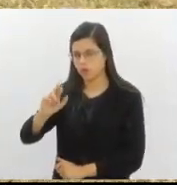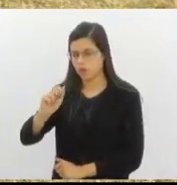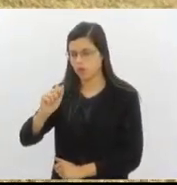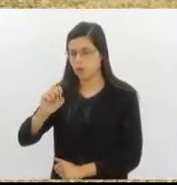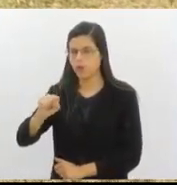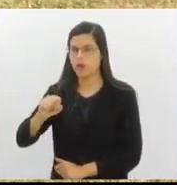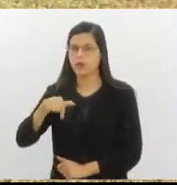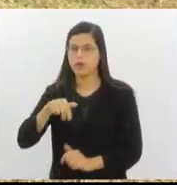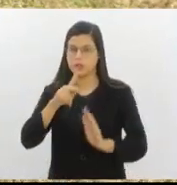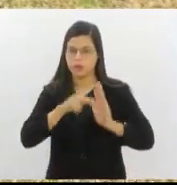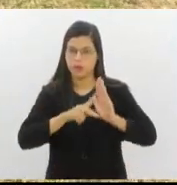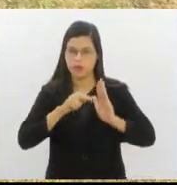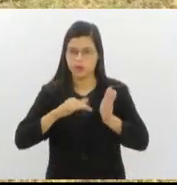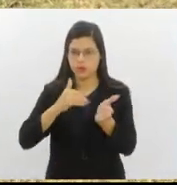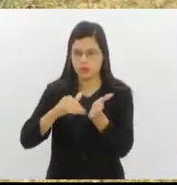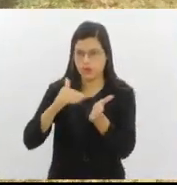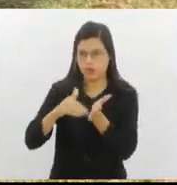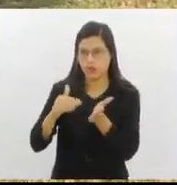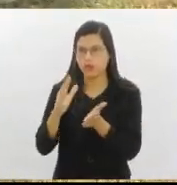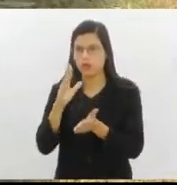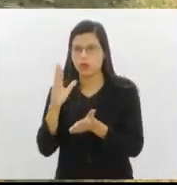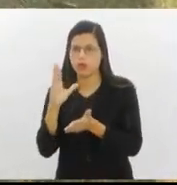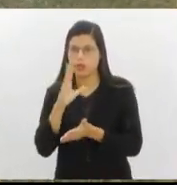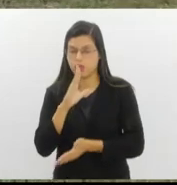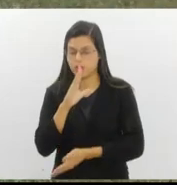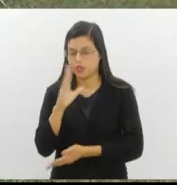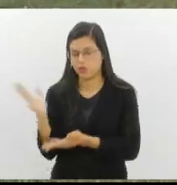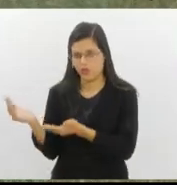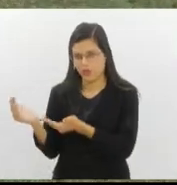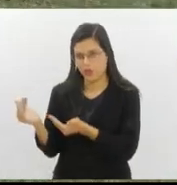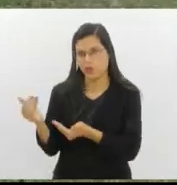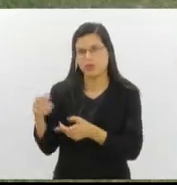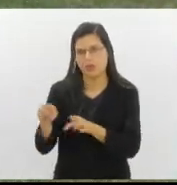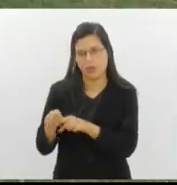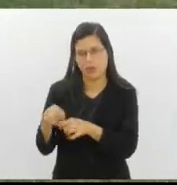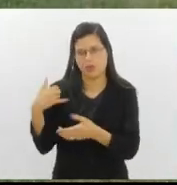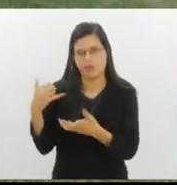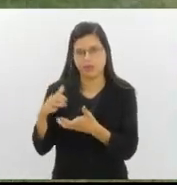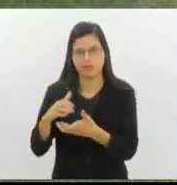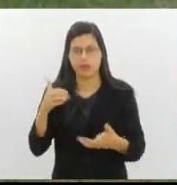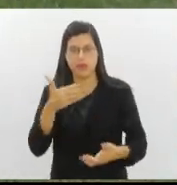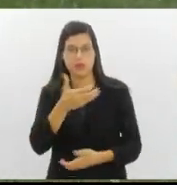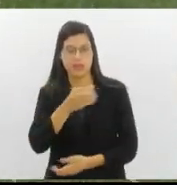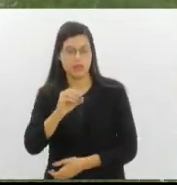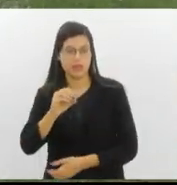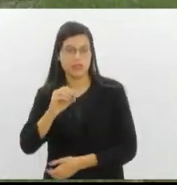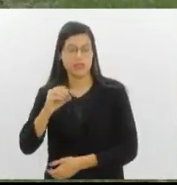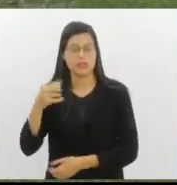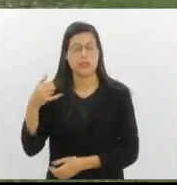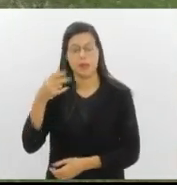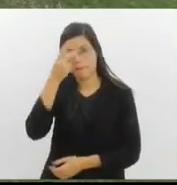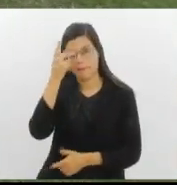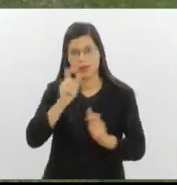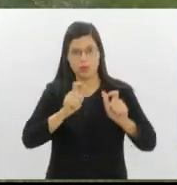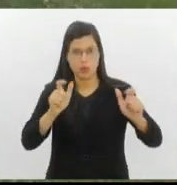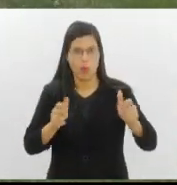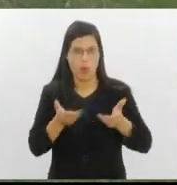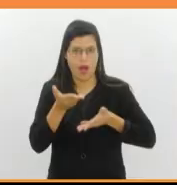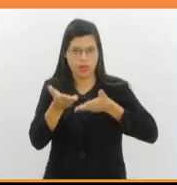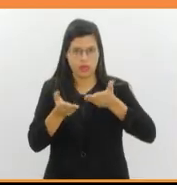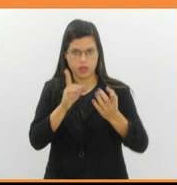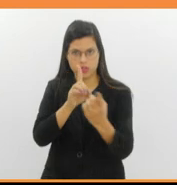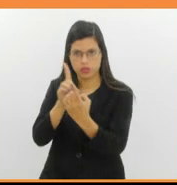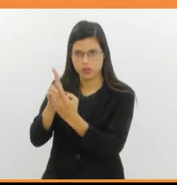da Secretaria Estadual de Juventude e Envelhecimento Saudável prevê o atendimento de 100 idosos por dia. O equipamento contará com equipe